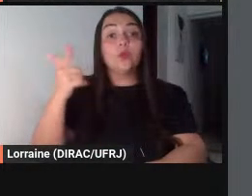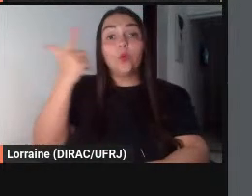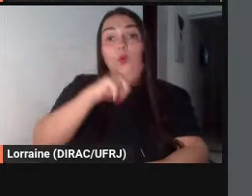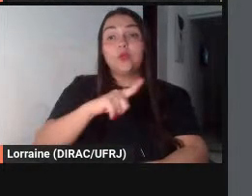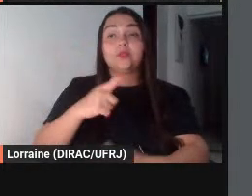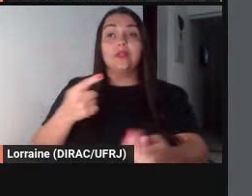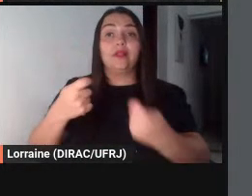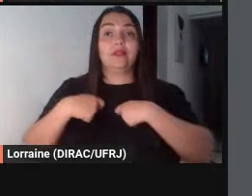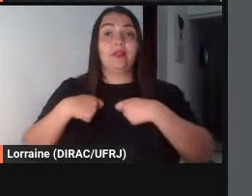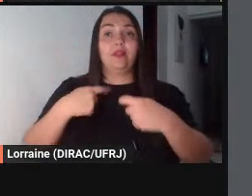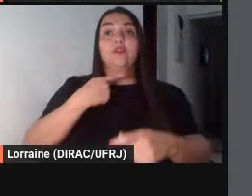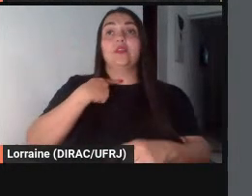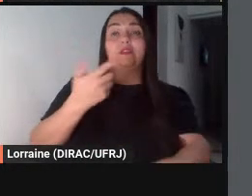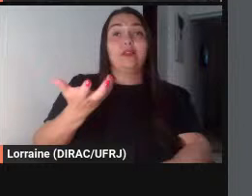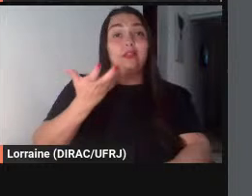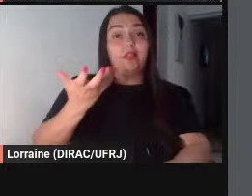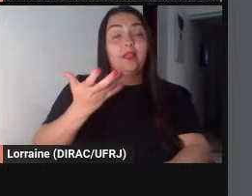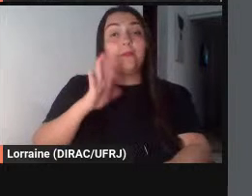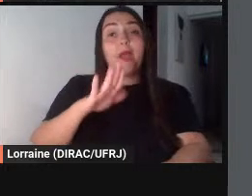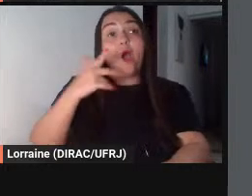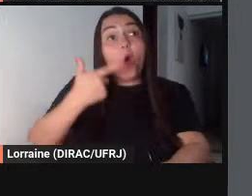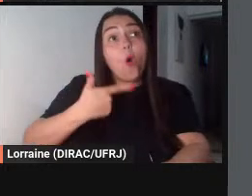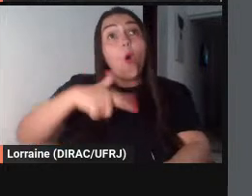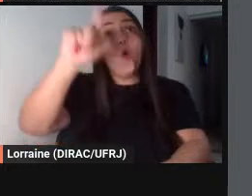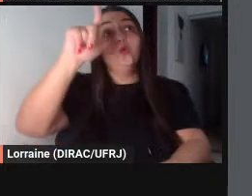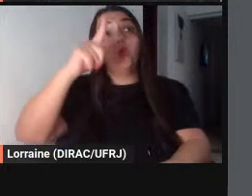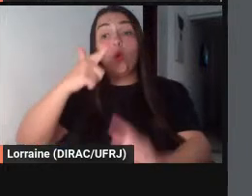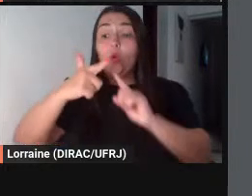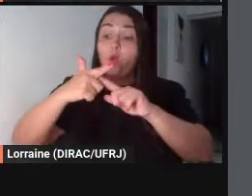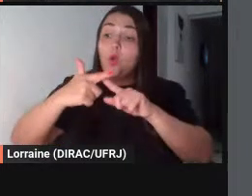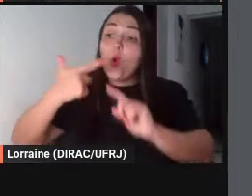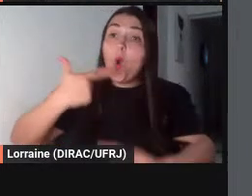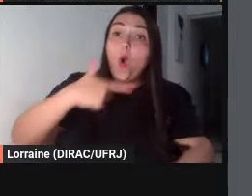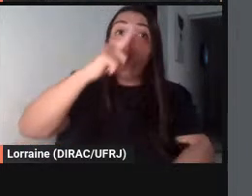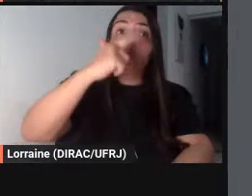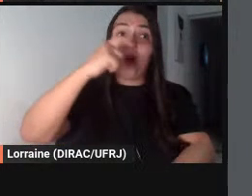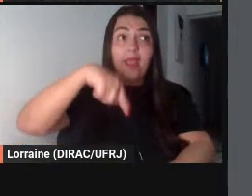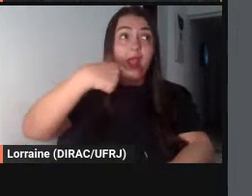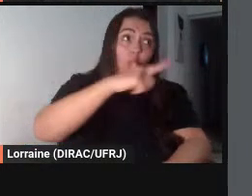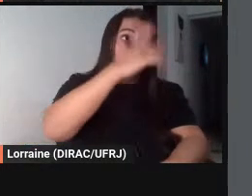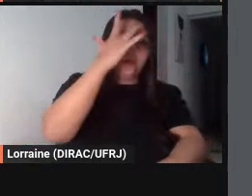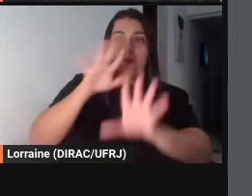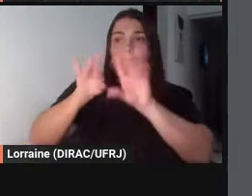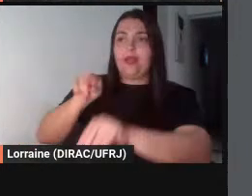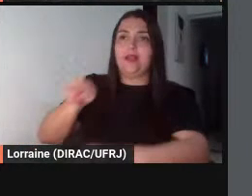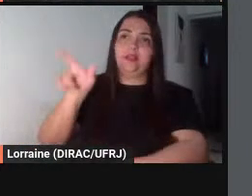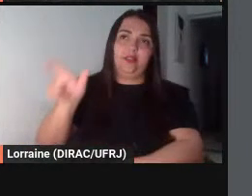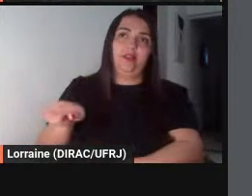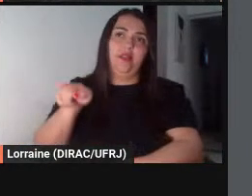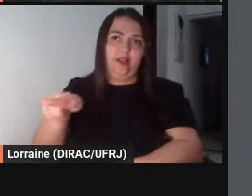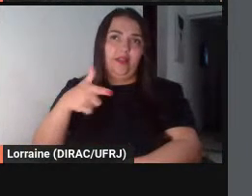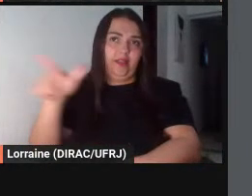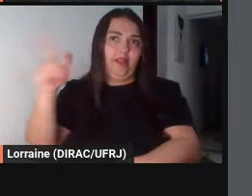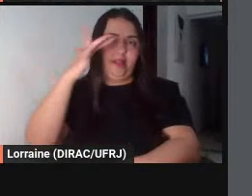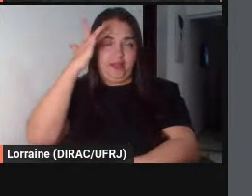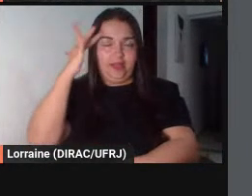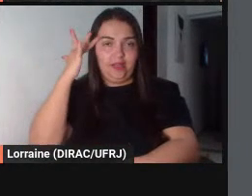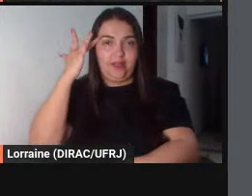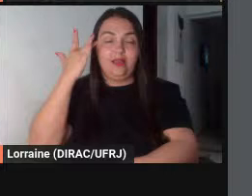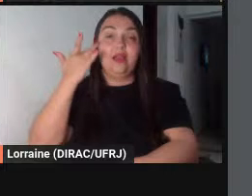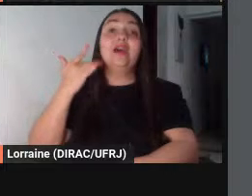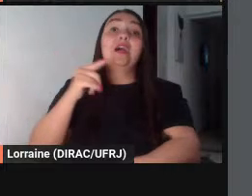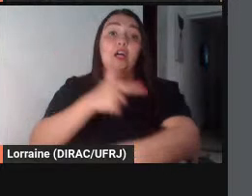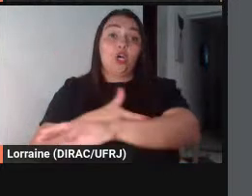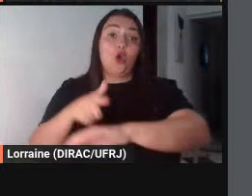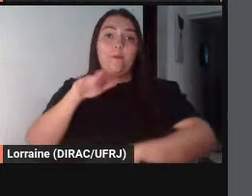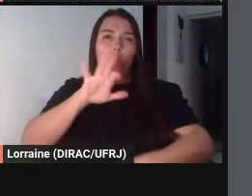mas para esse outro não é esse outro que atua sobre ele a moral ao mesmo tempo que sugere que a menina